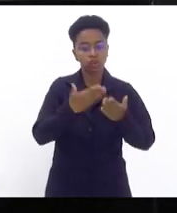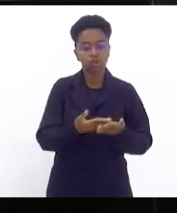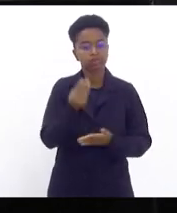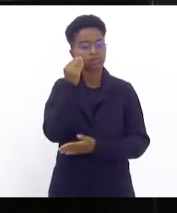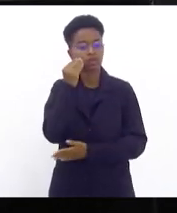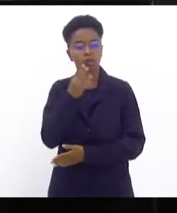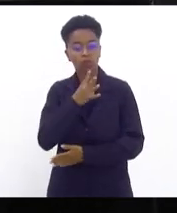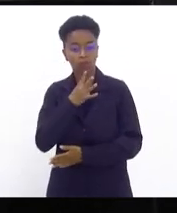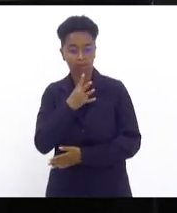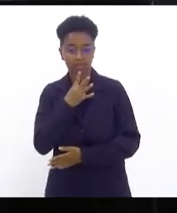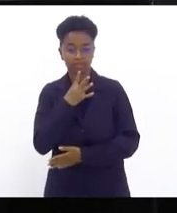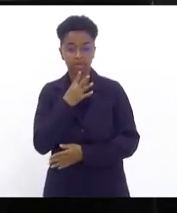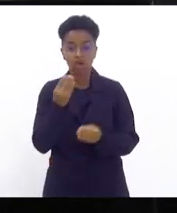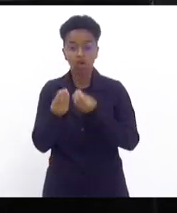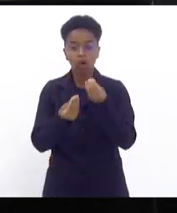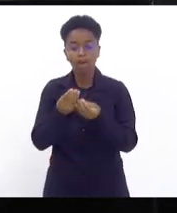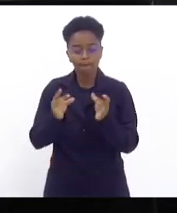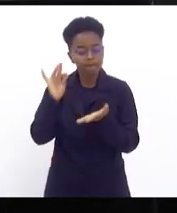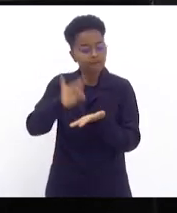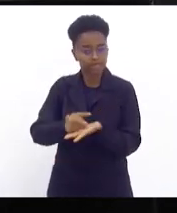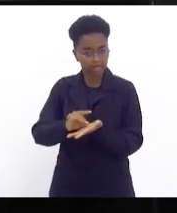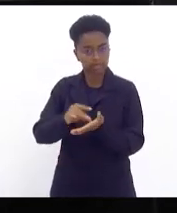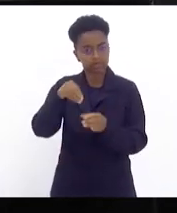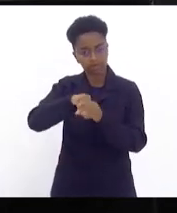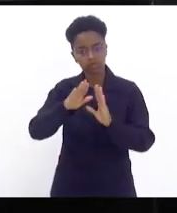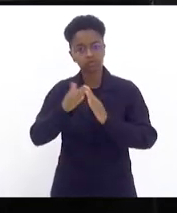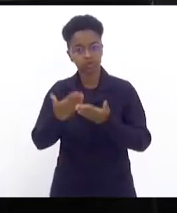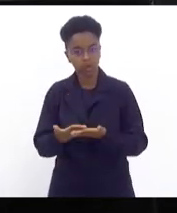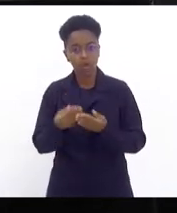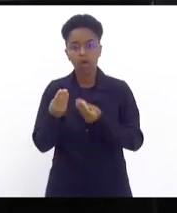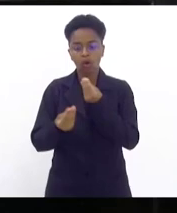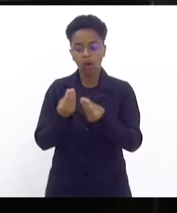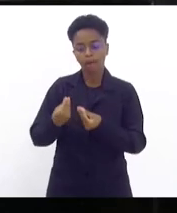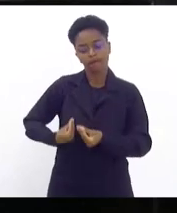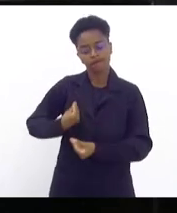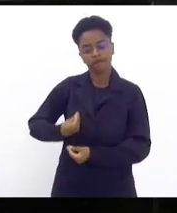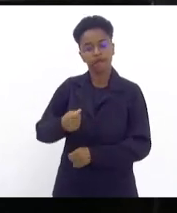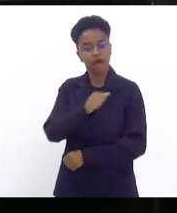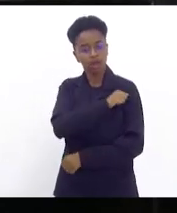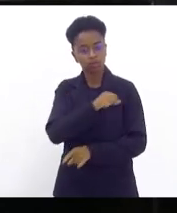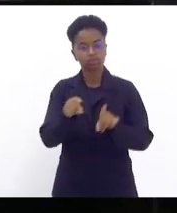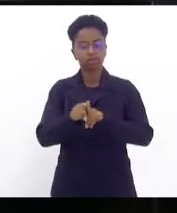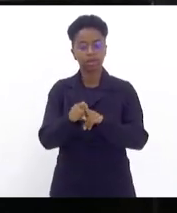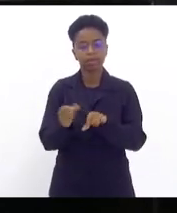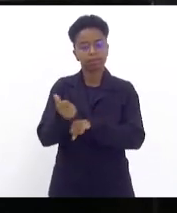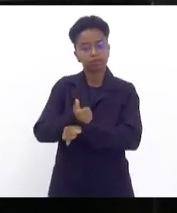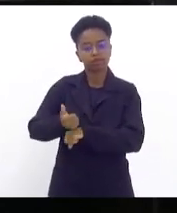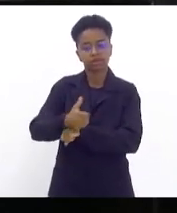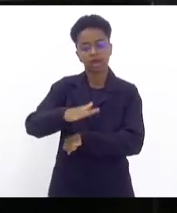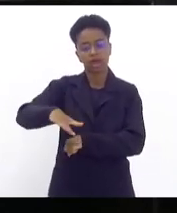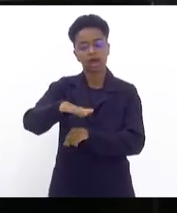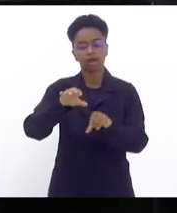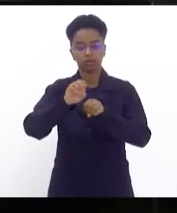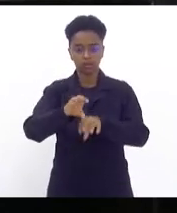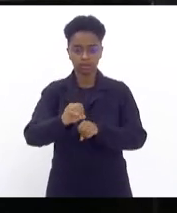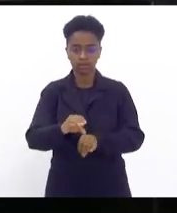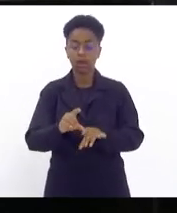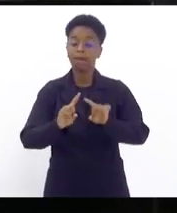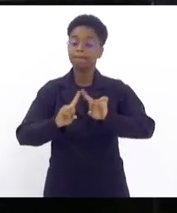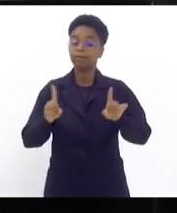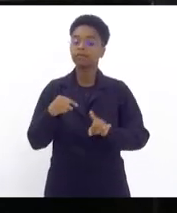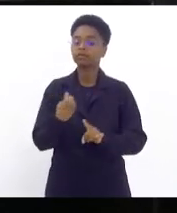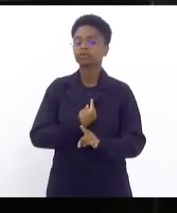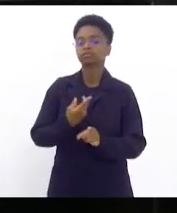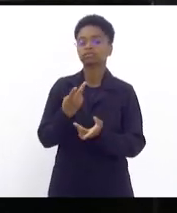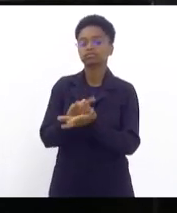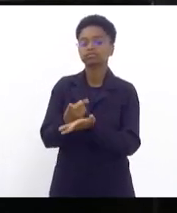ali no chão da escola a realidade dos nossos alunos e profissionais de educação. E a gente vem falando